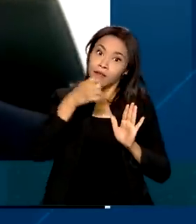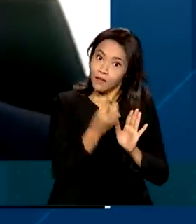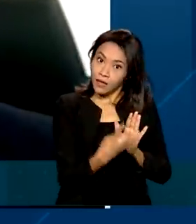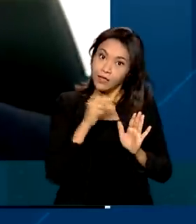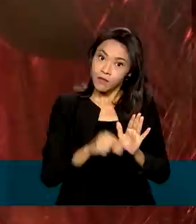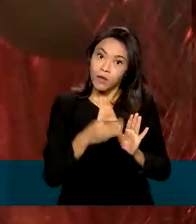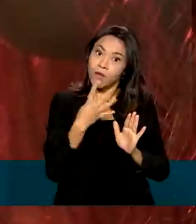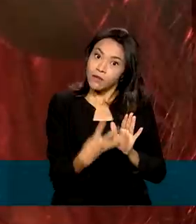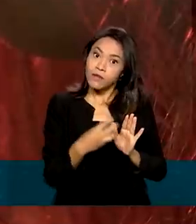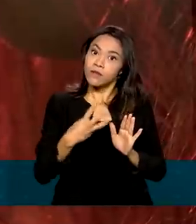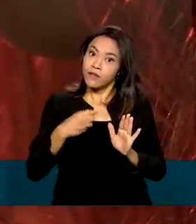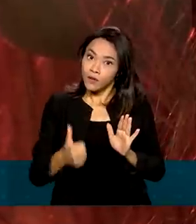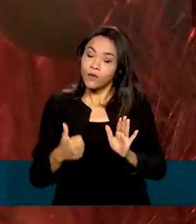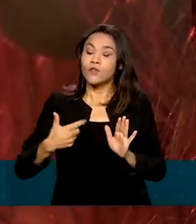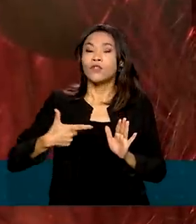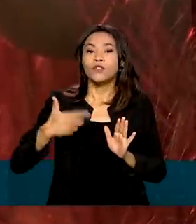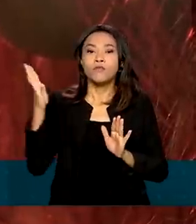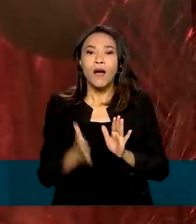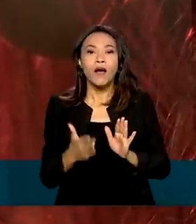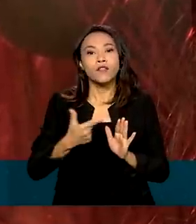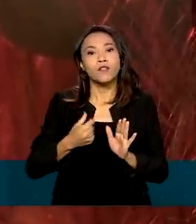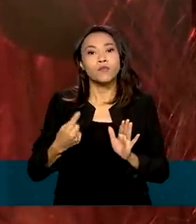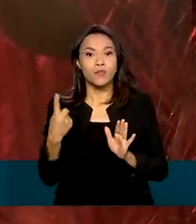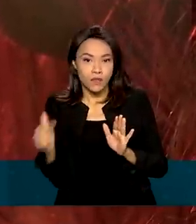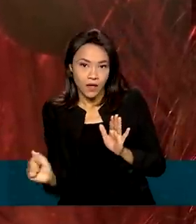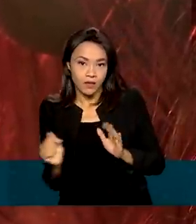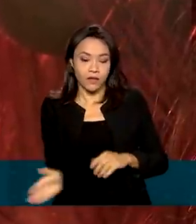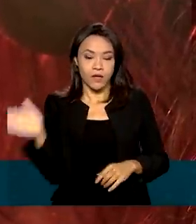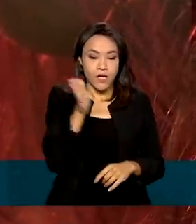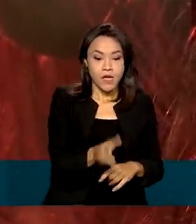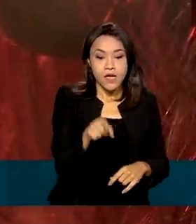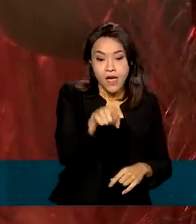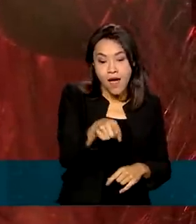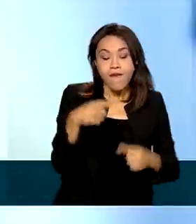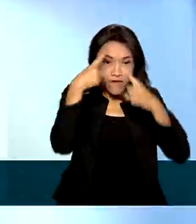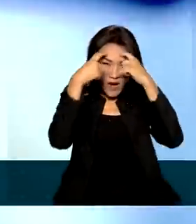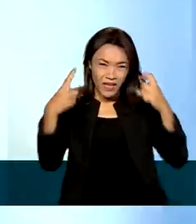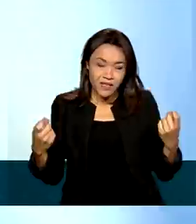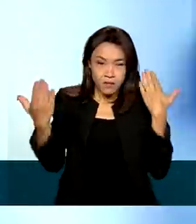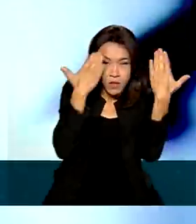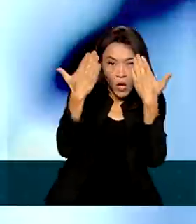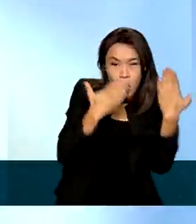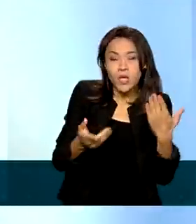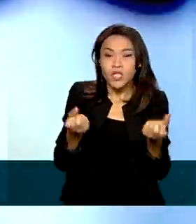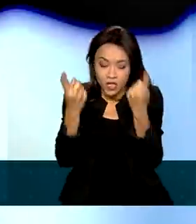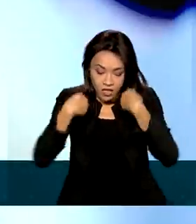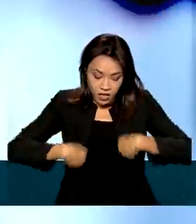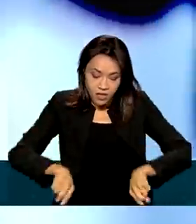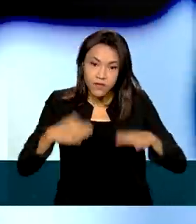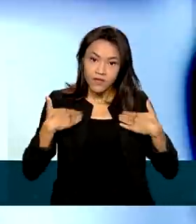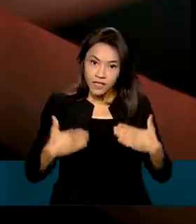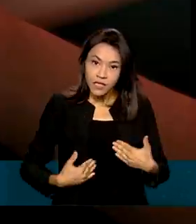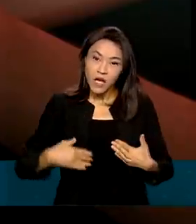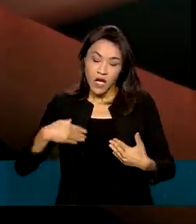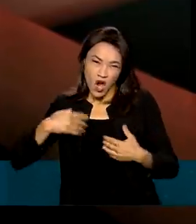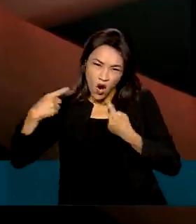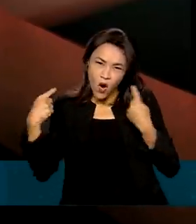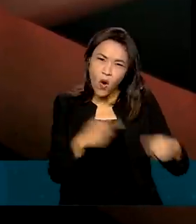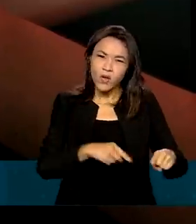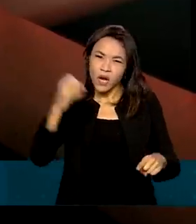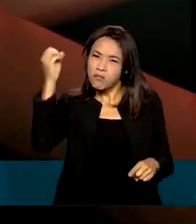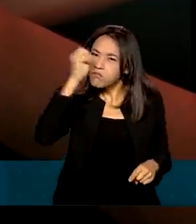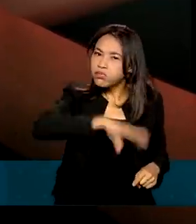de 2017. Além de contemplar as violências física e psicológica, o combate ao abuso e à exploração